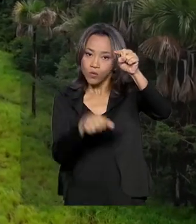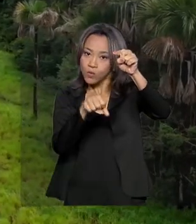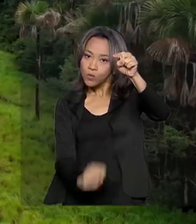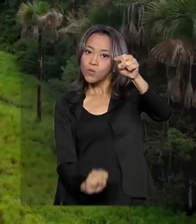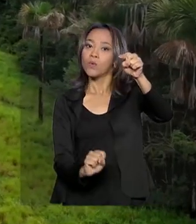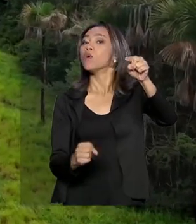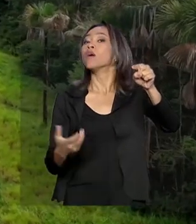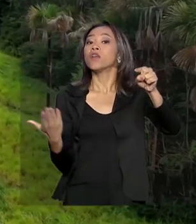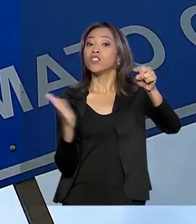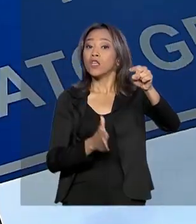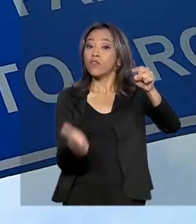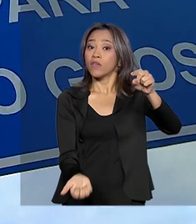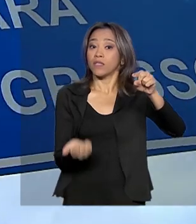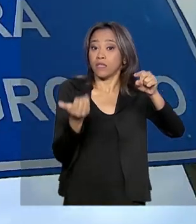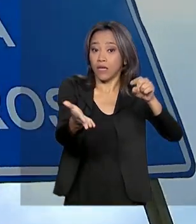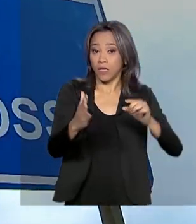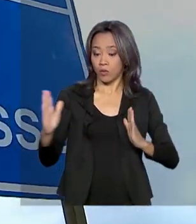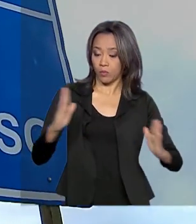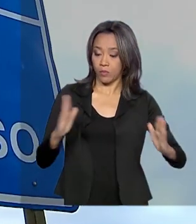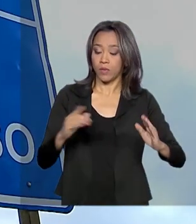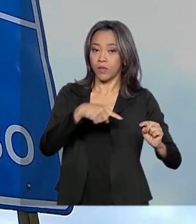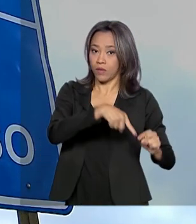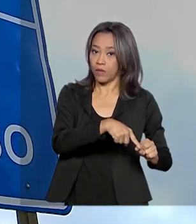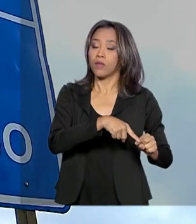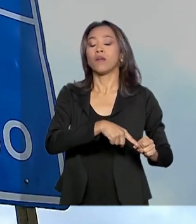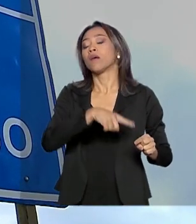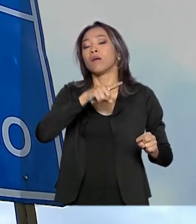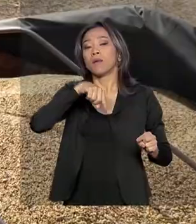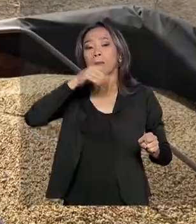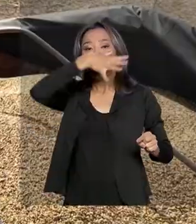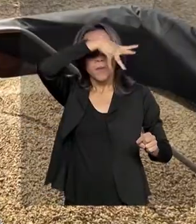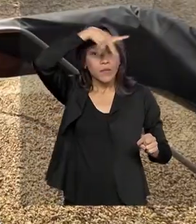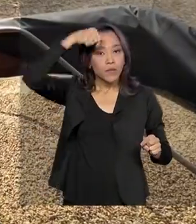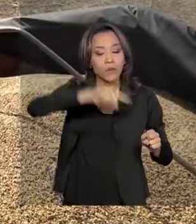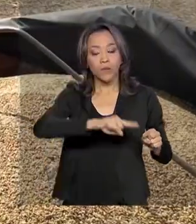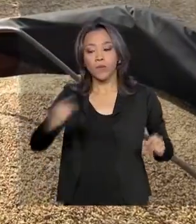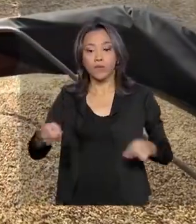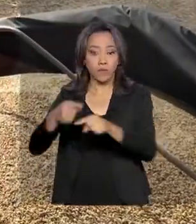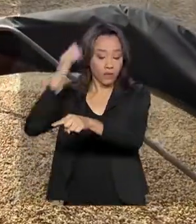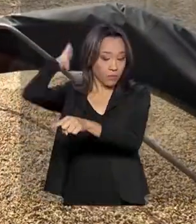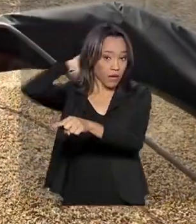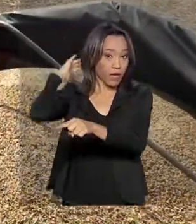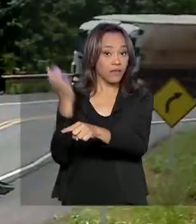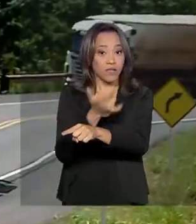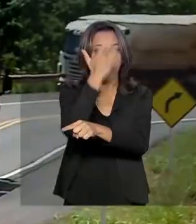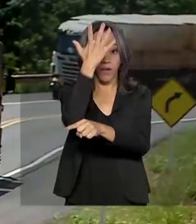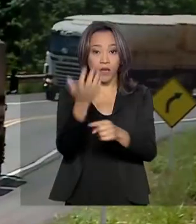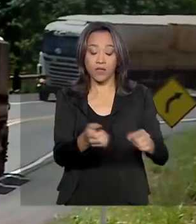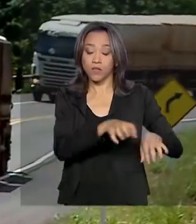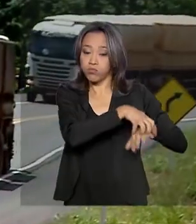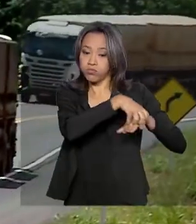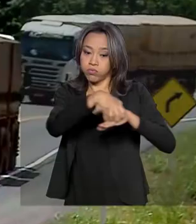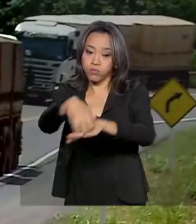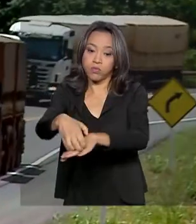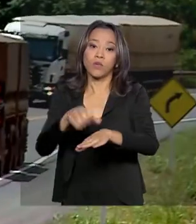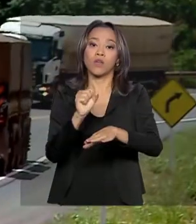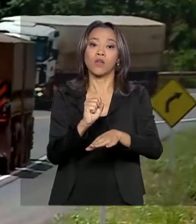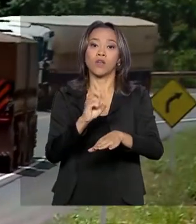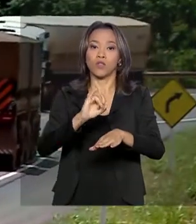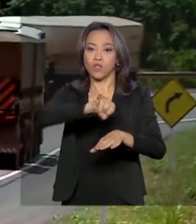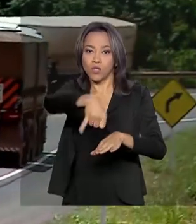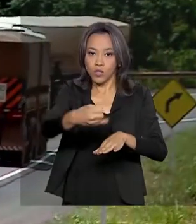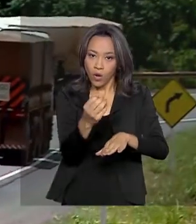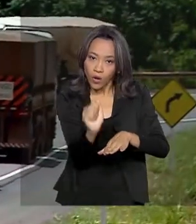nesta sexta-feira, entre Mato Grosso e Pará, deve facilitar o escoamento da produção de soja do Mato Grosso, maior